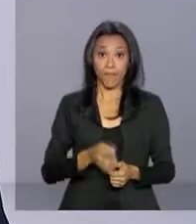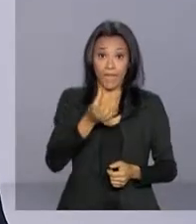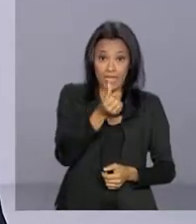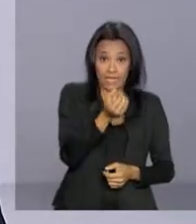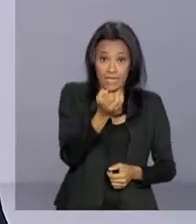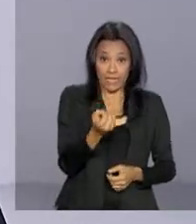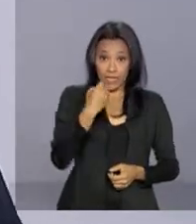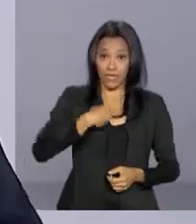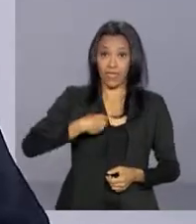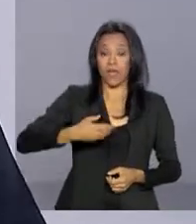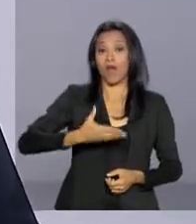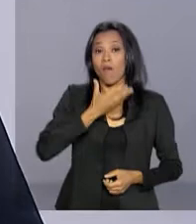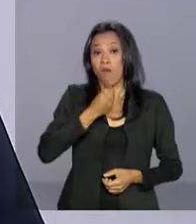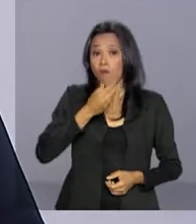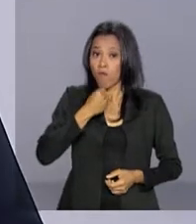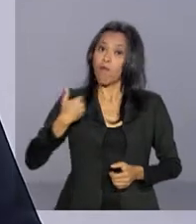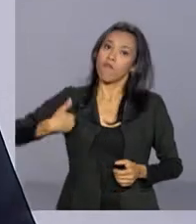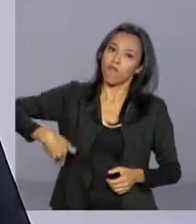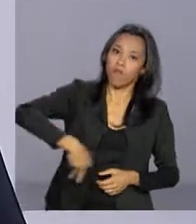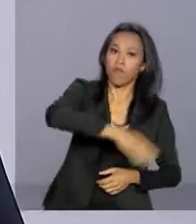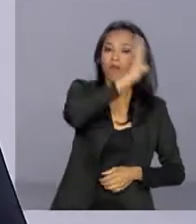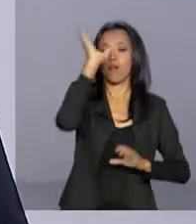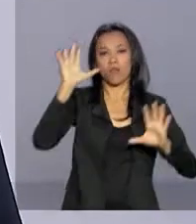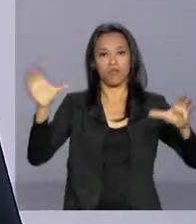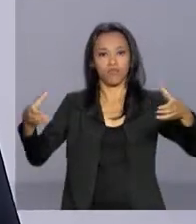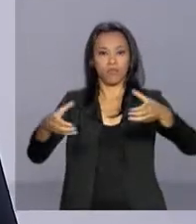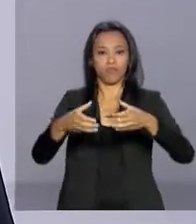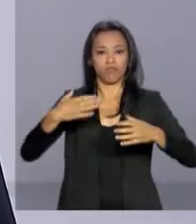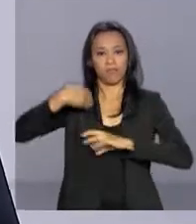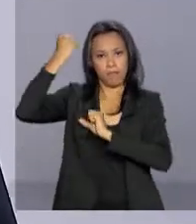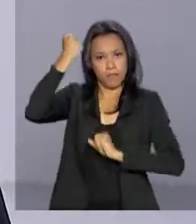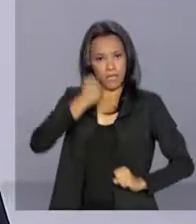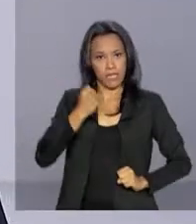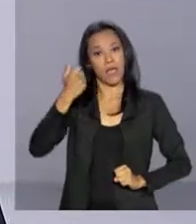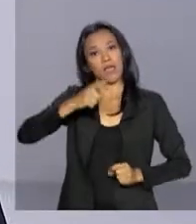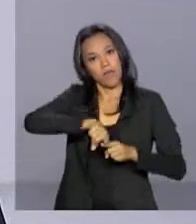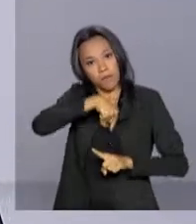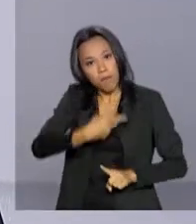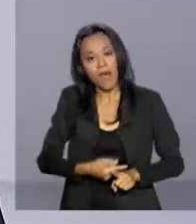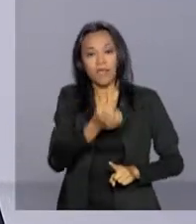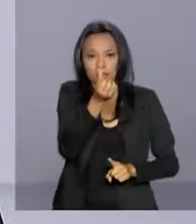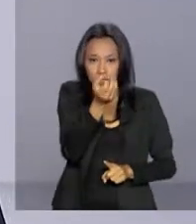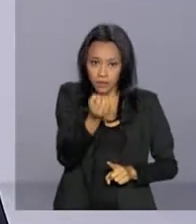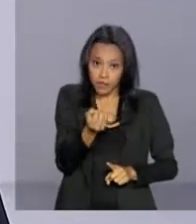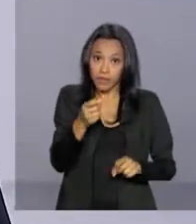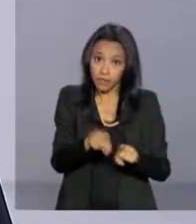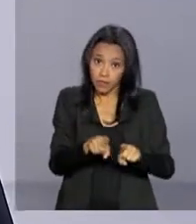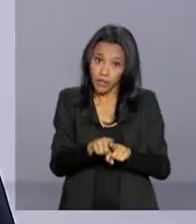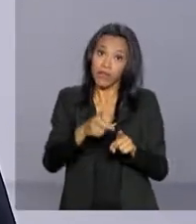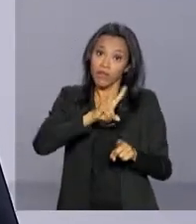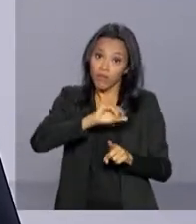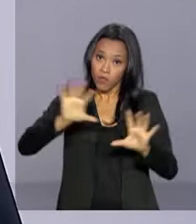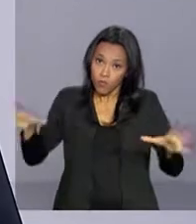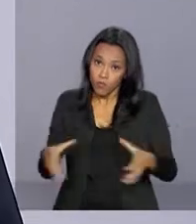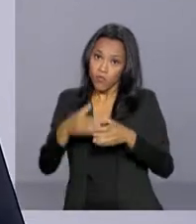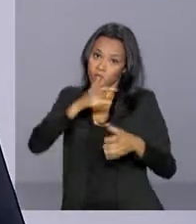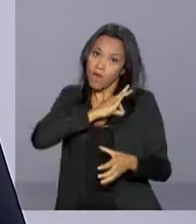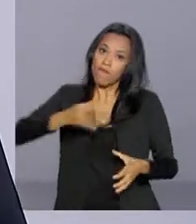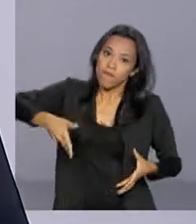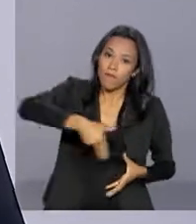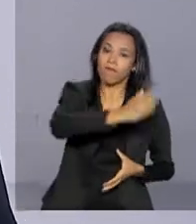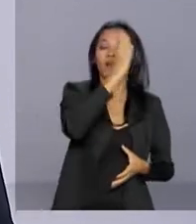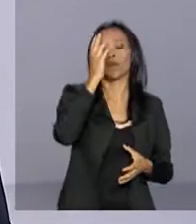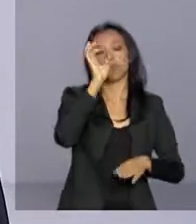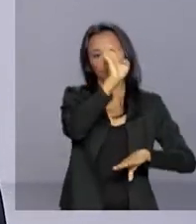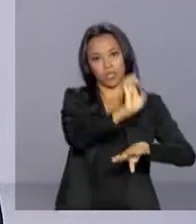militares chegam a Roraima nesta segunda-feira e nos próximos dias outros 60 homens da Força Nacional ainda serão enviados ao Estado.